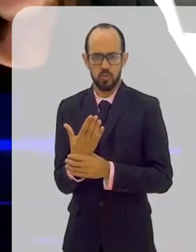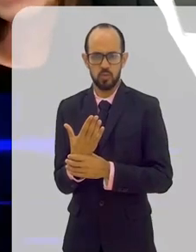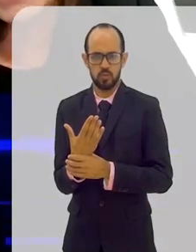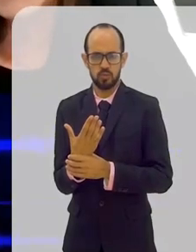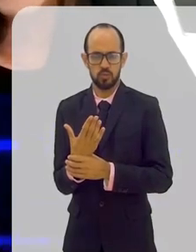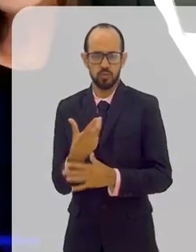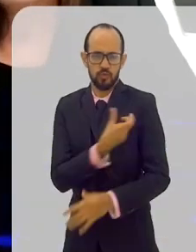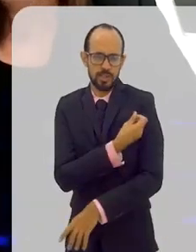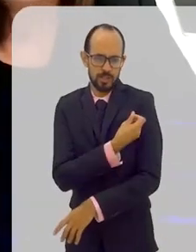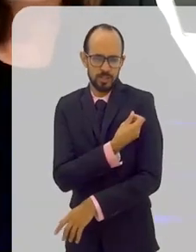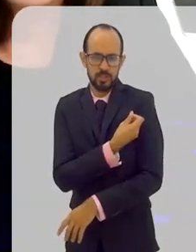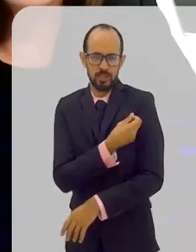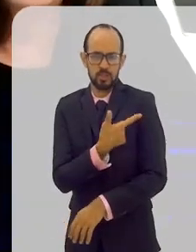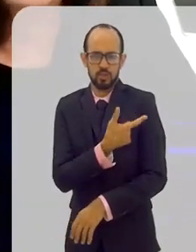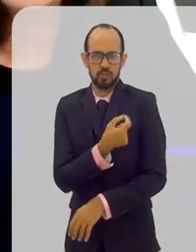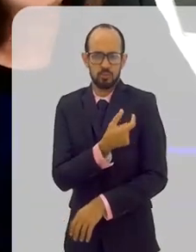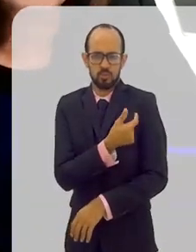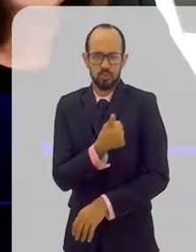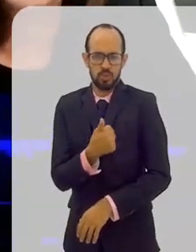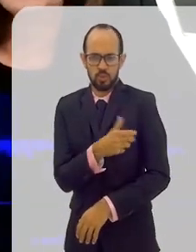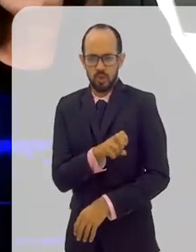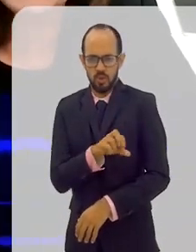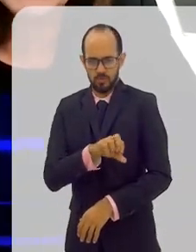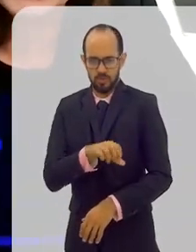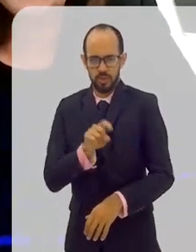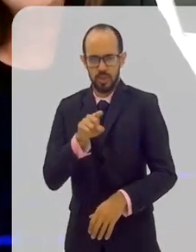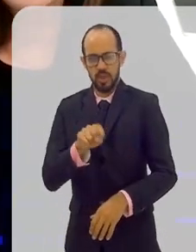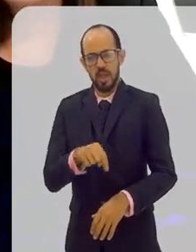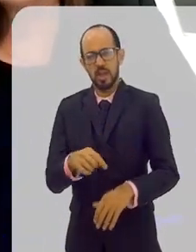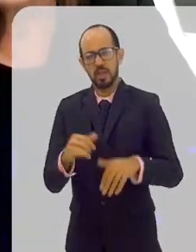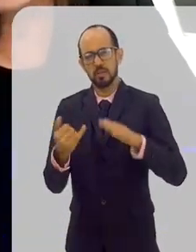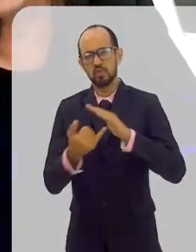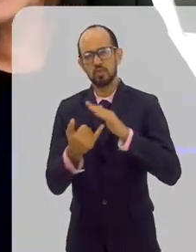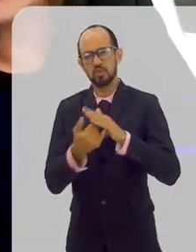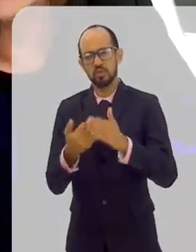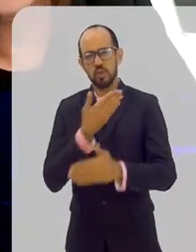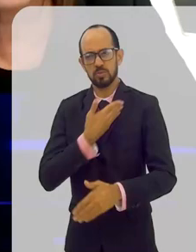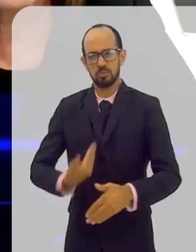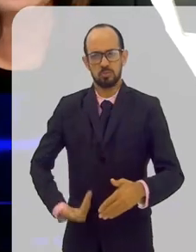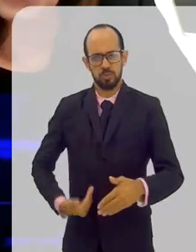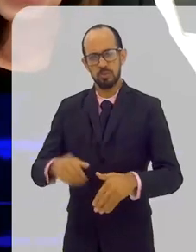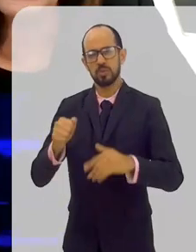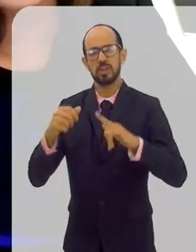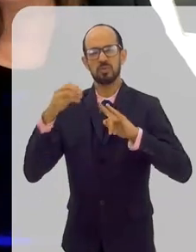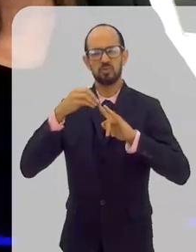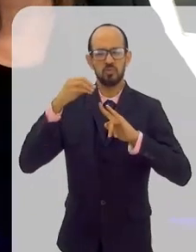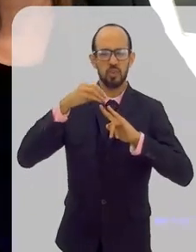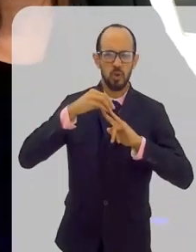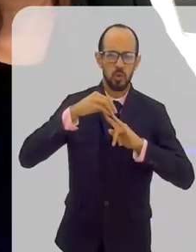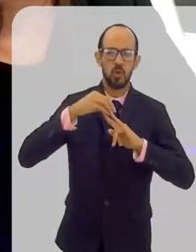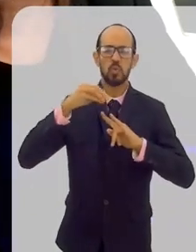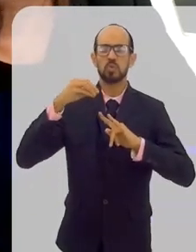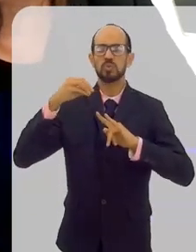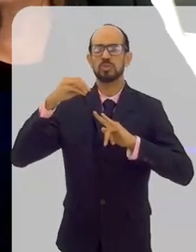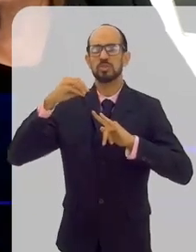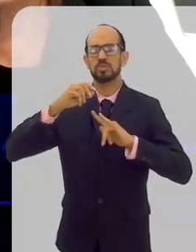em instituição pública, seja ela municipal, estadual ou federal, seja ela universidade ou Fiocruz.